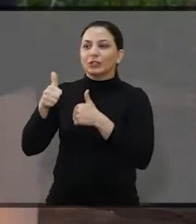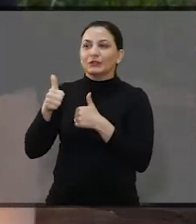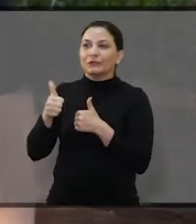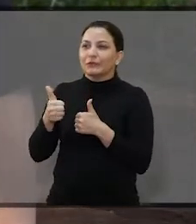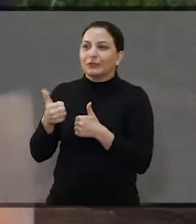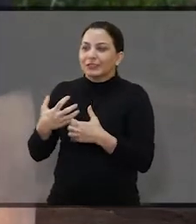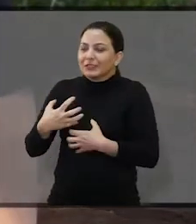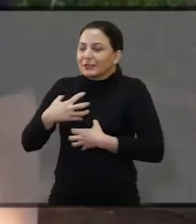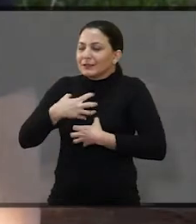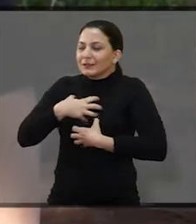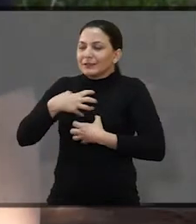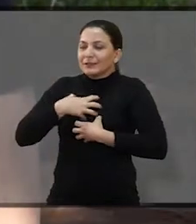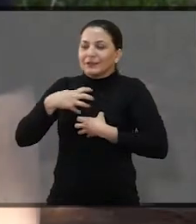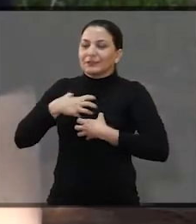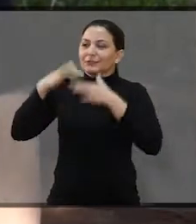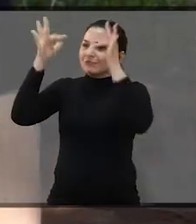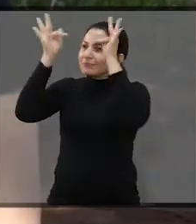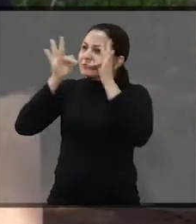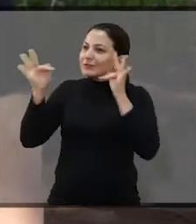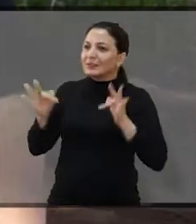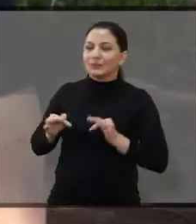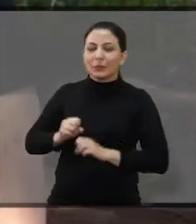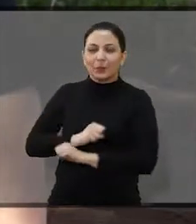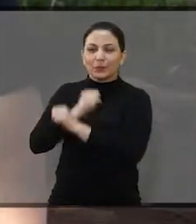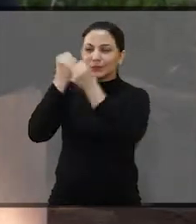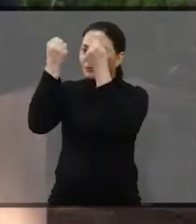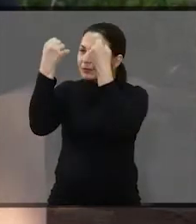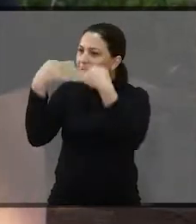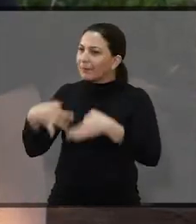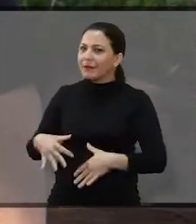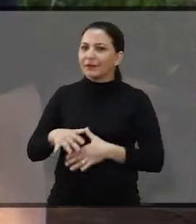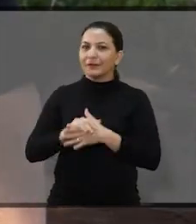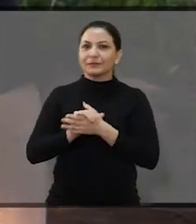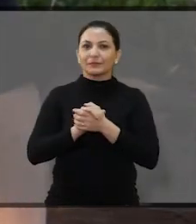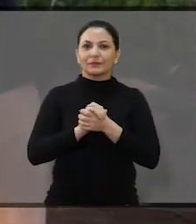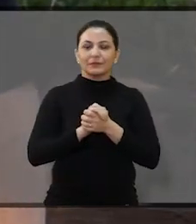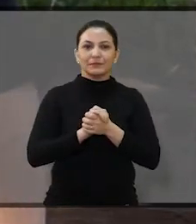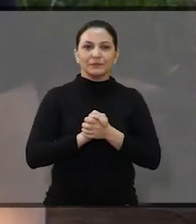isso daí já enche a gente de uma felicidade que é indescritível.